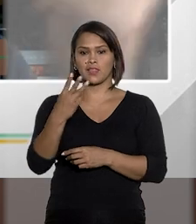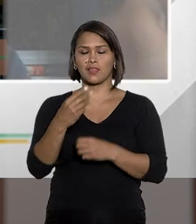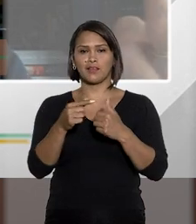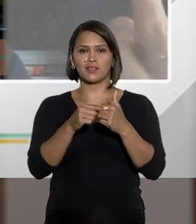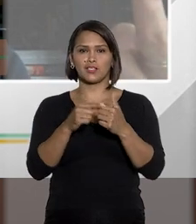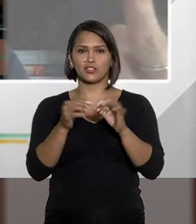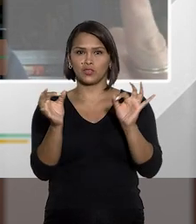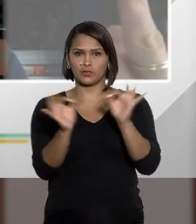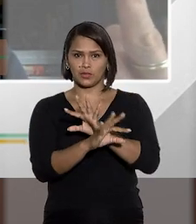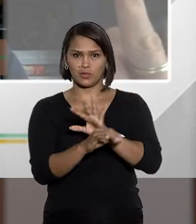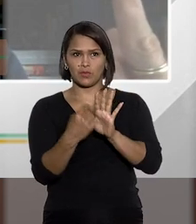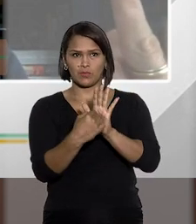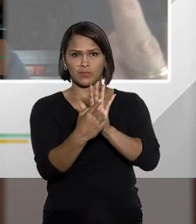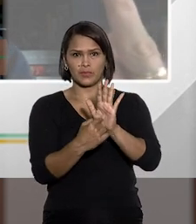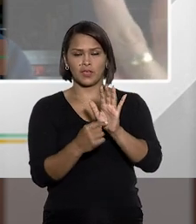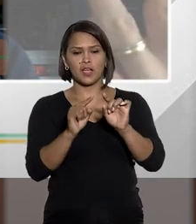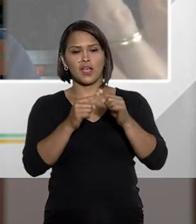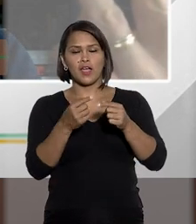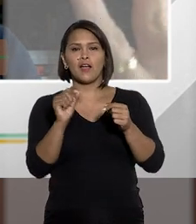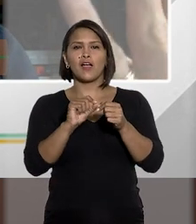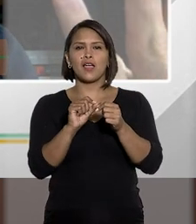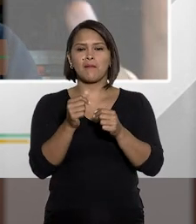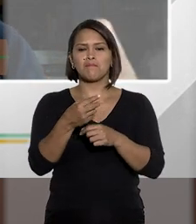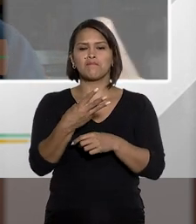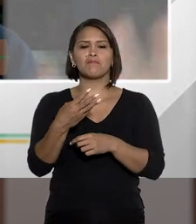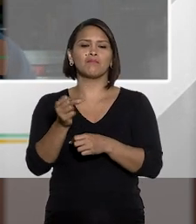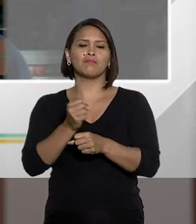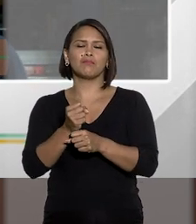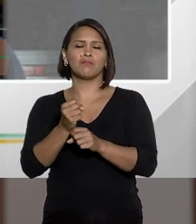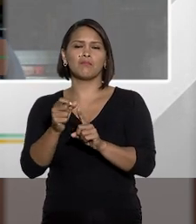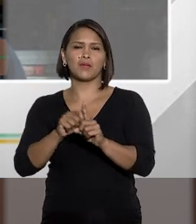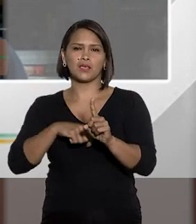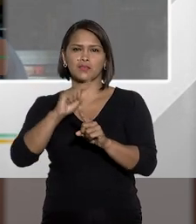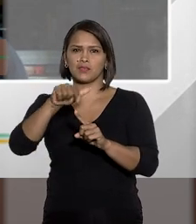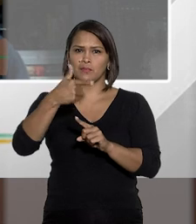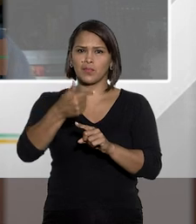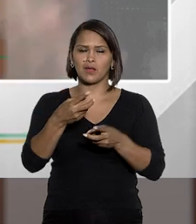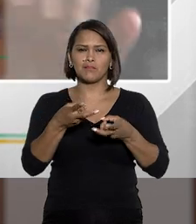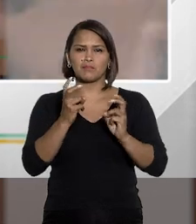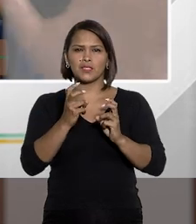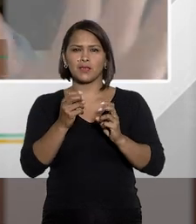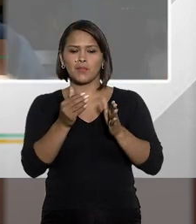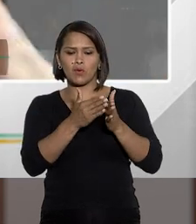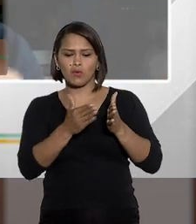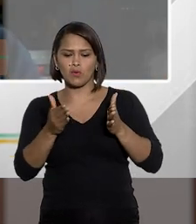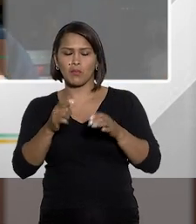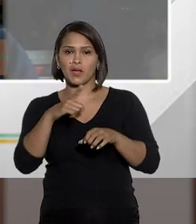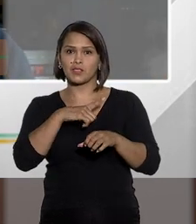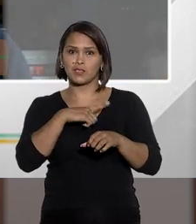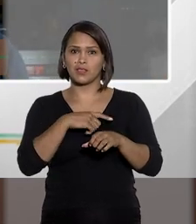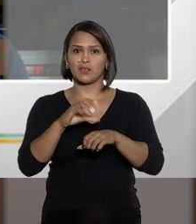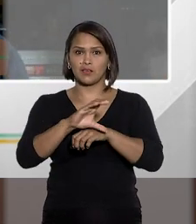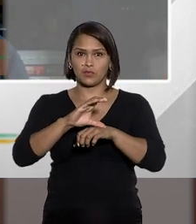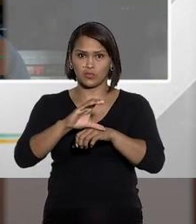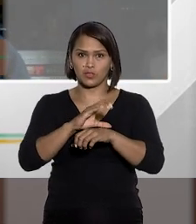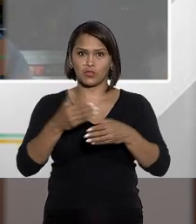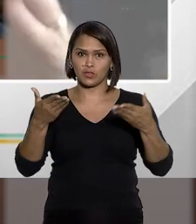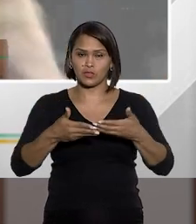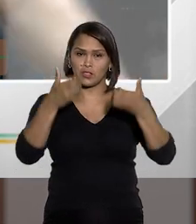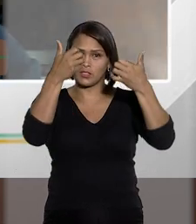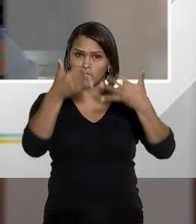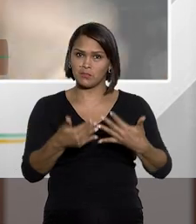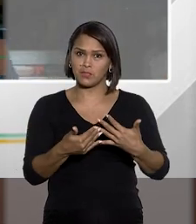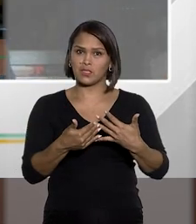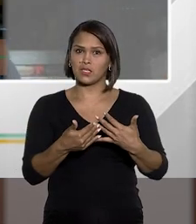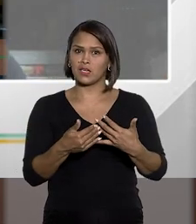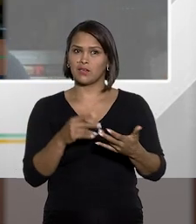vetou três artigos. Seis meses depois, não observando o prazo previsto na Constituição,